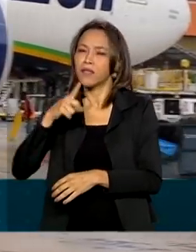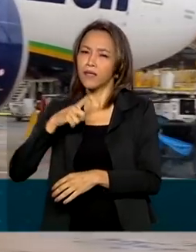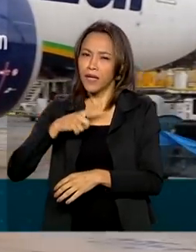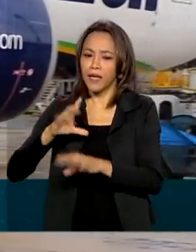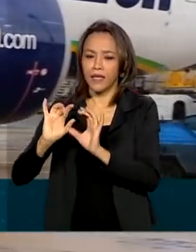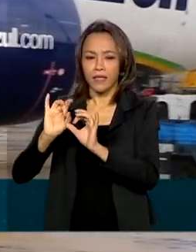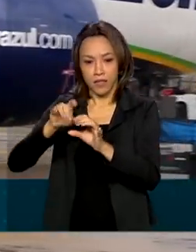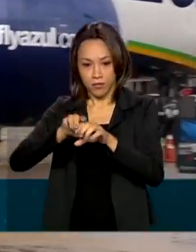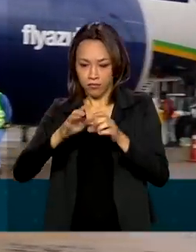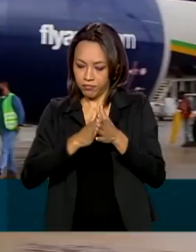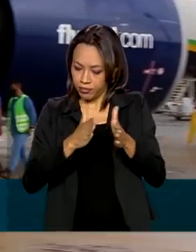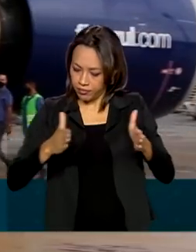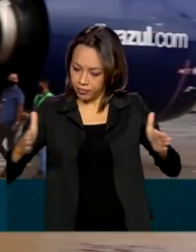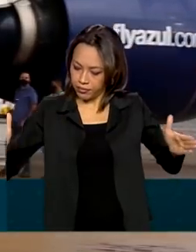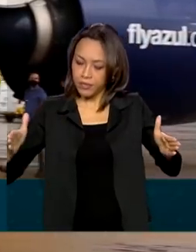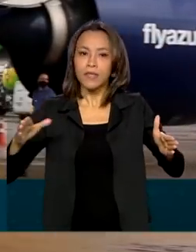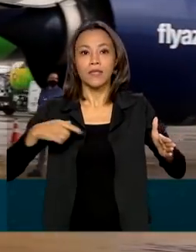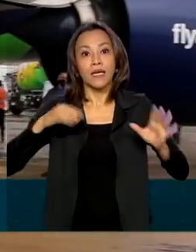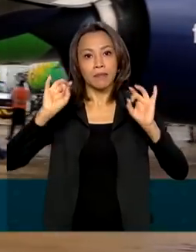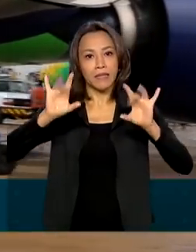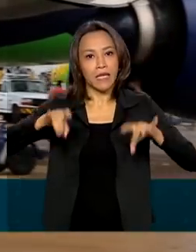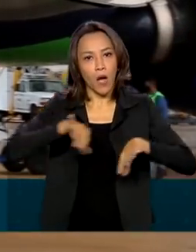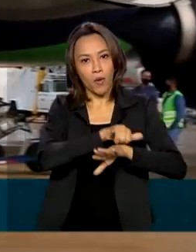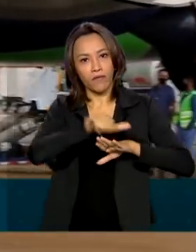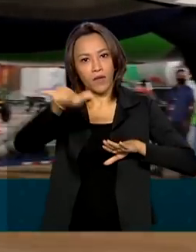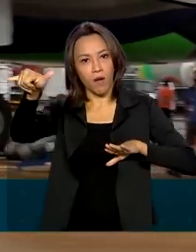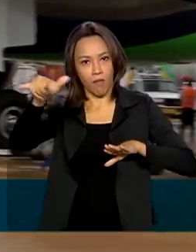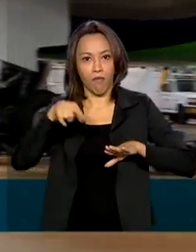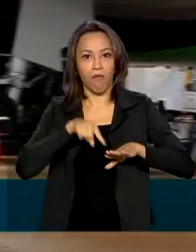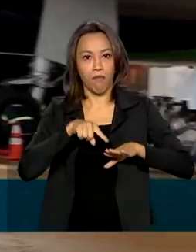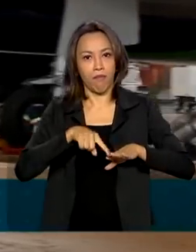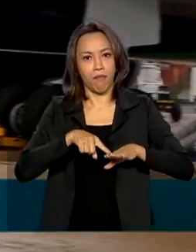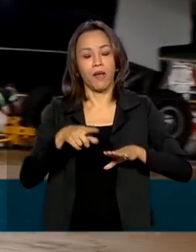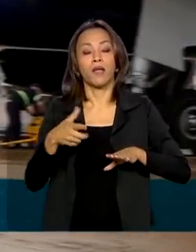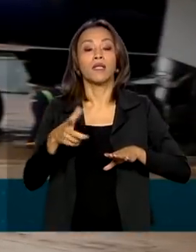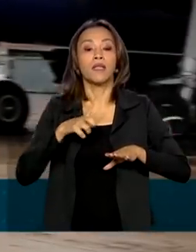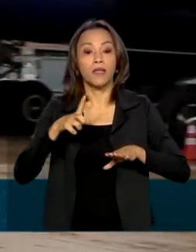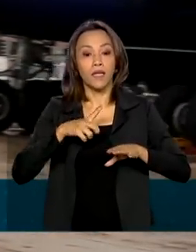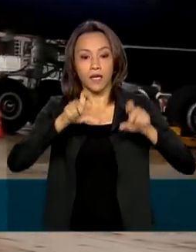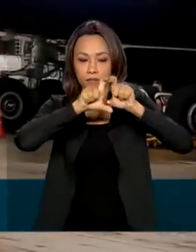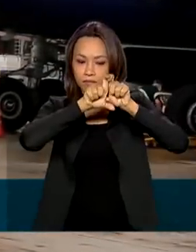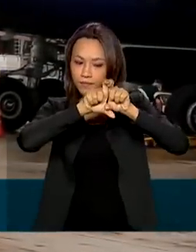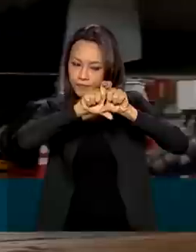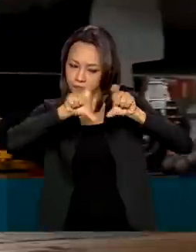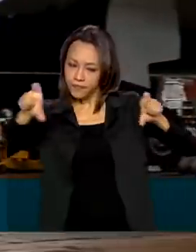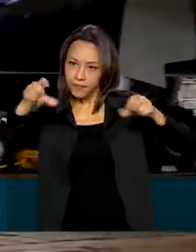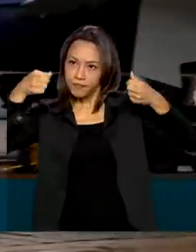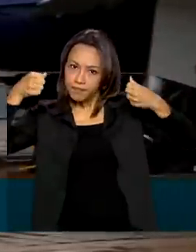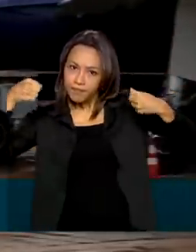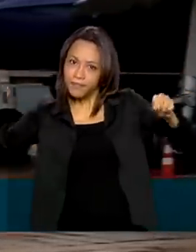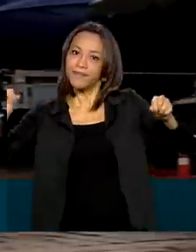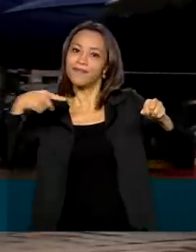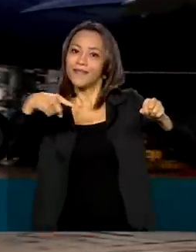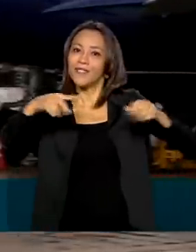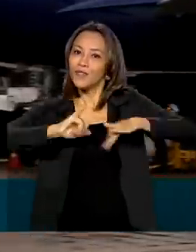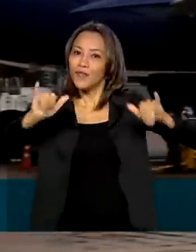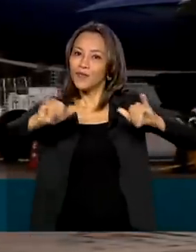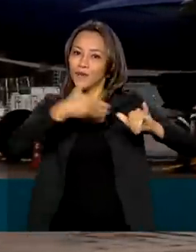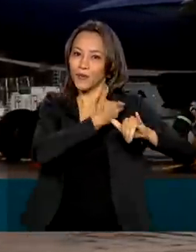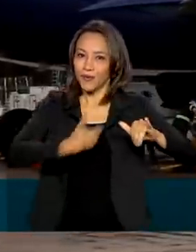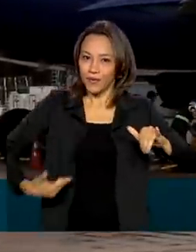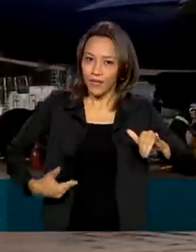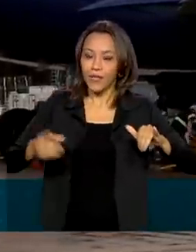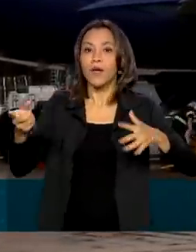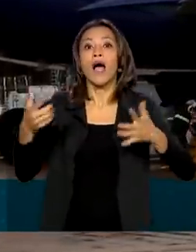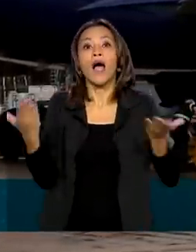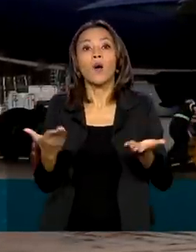garantir o controle de temperatura das doses. E o avião recebeu adesivos com o slogan da campanha do governo federal. A data de retorno ao Brasil